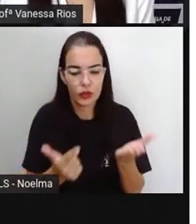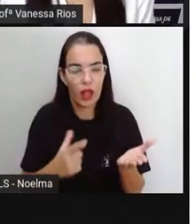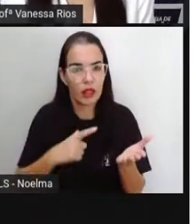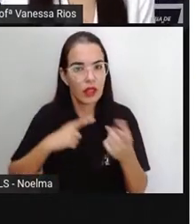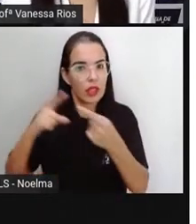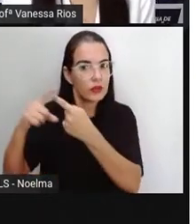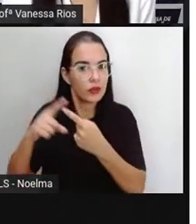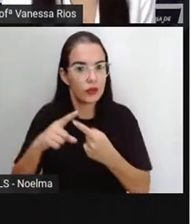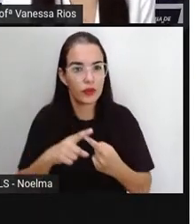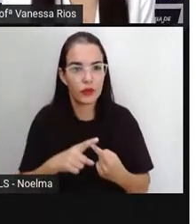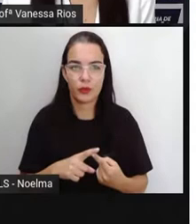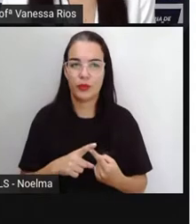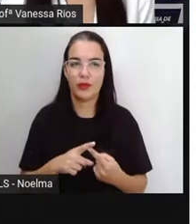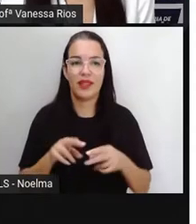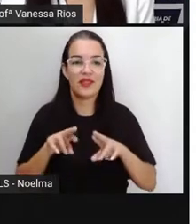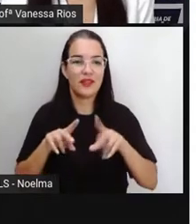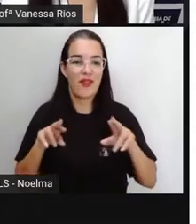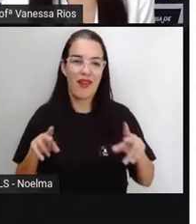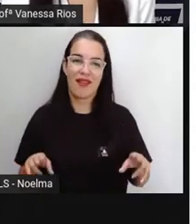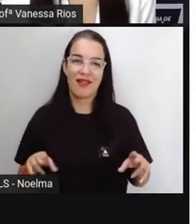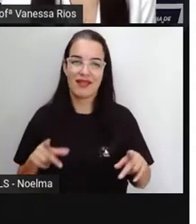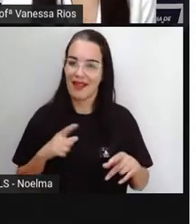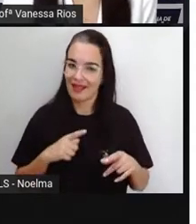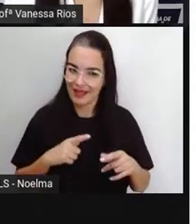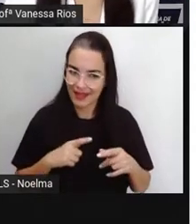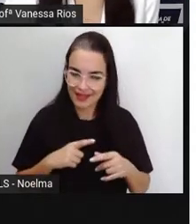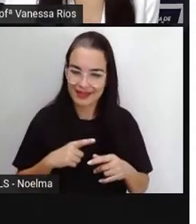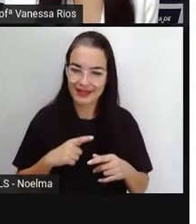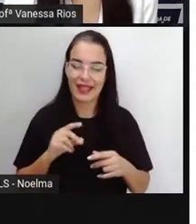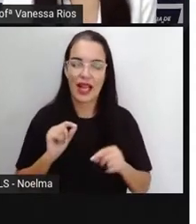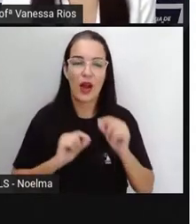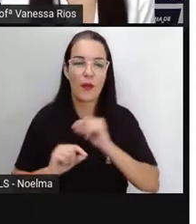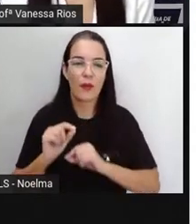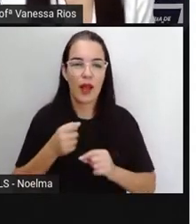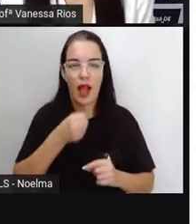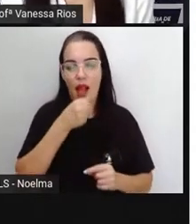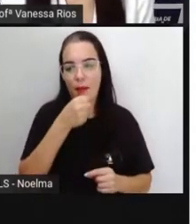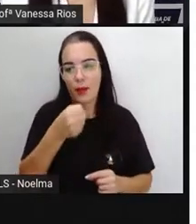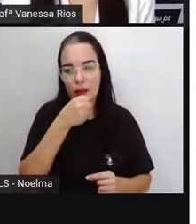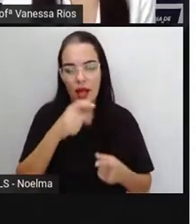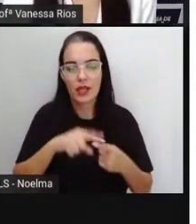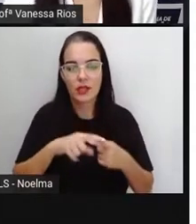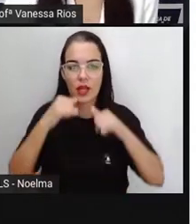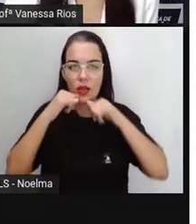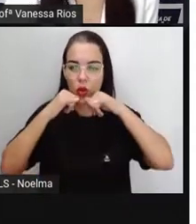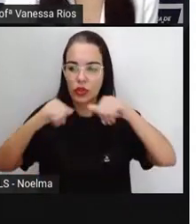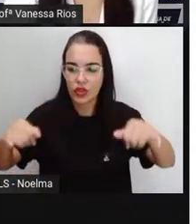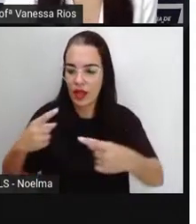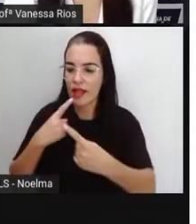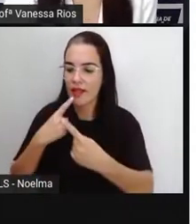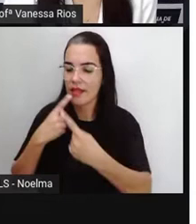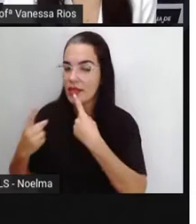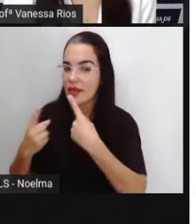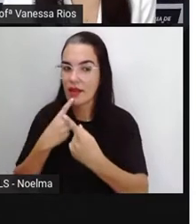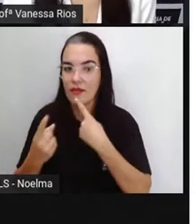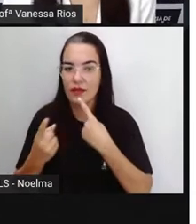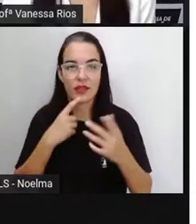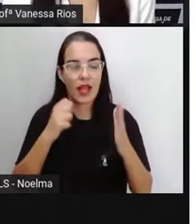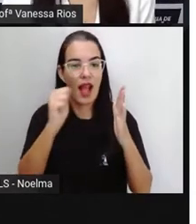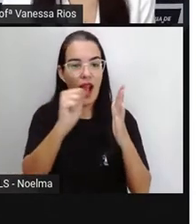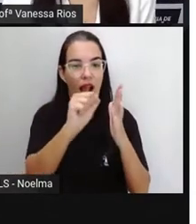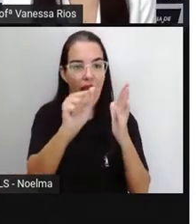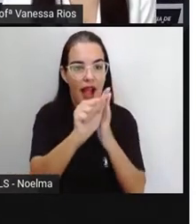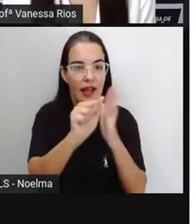tipos, vários gêneros textuais, como a reportagem, a notícia, a entrevista, o artigo,